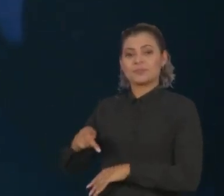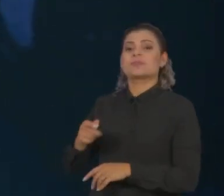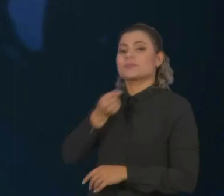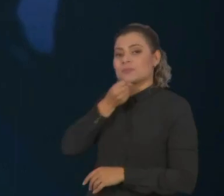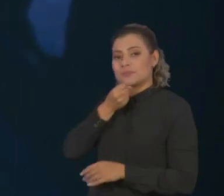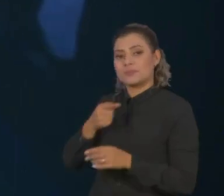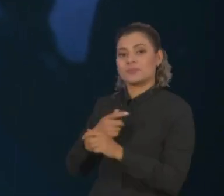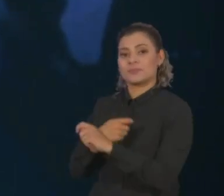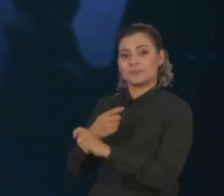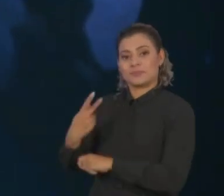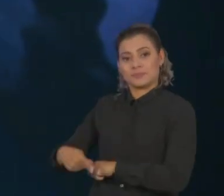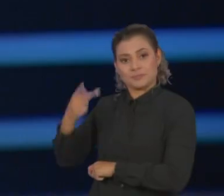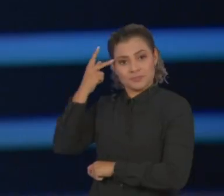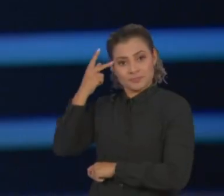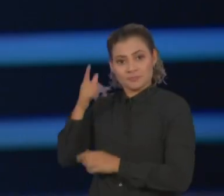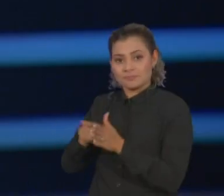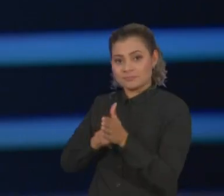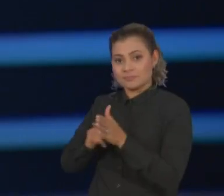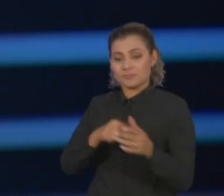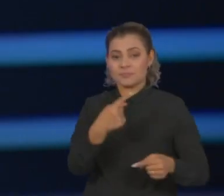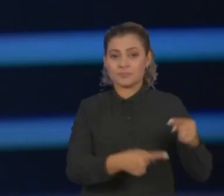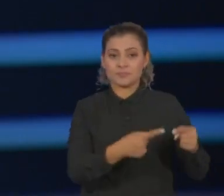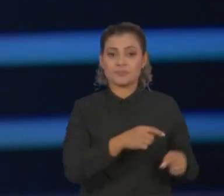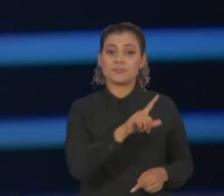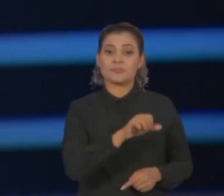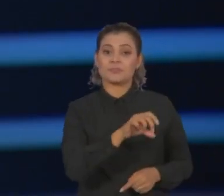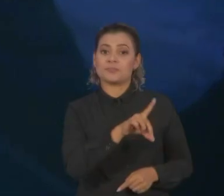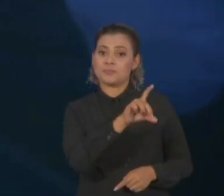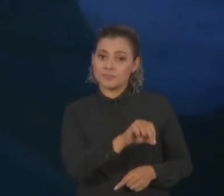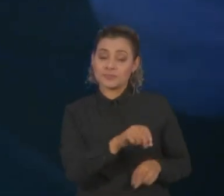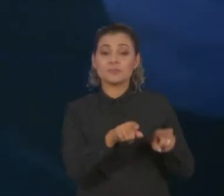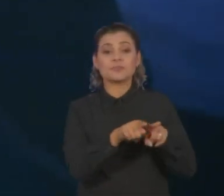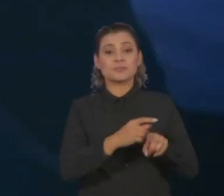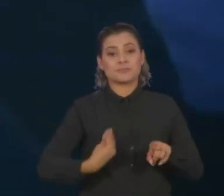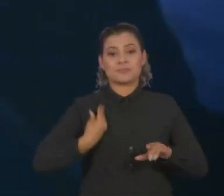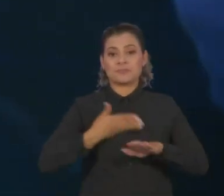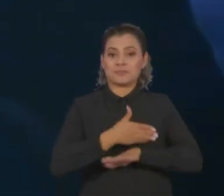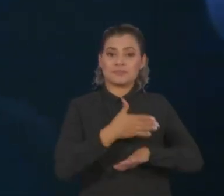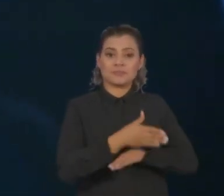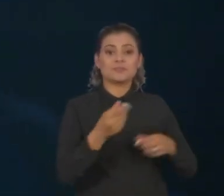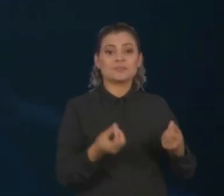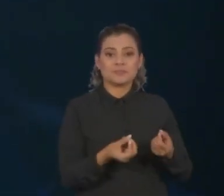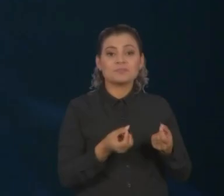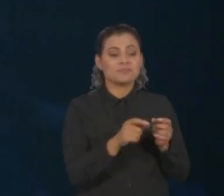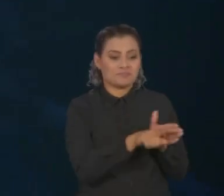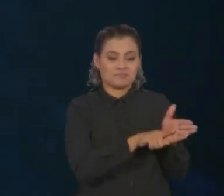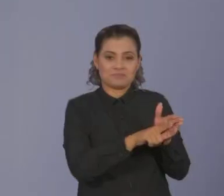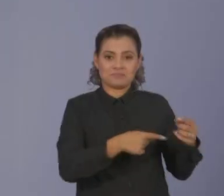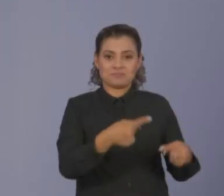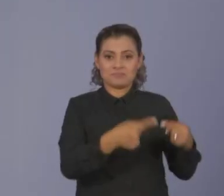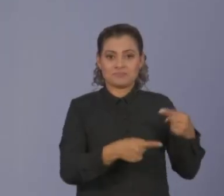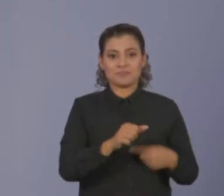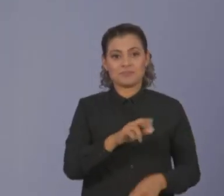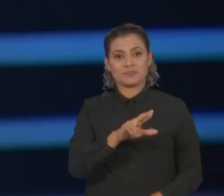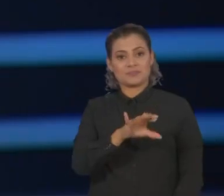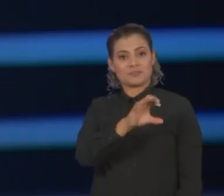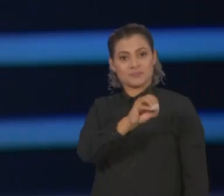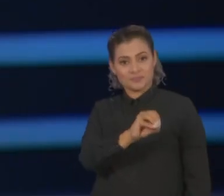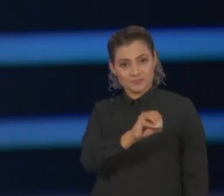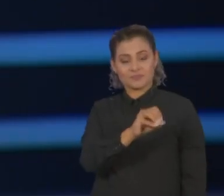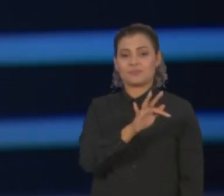jornalismo da PUC São Paulo e cientista político, Leonardo Sakamoto. Também está conosco o cientista político Sérgio